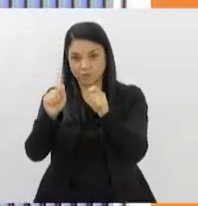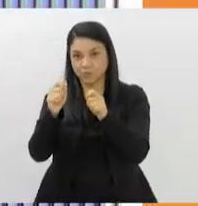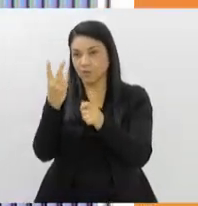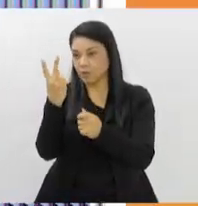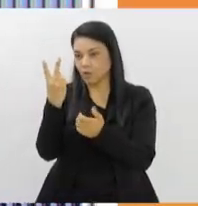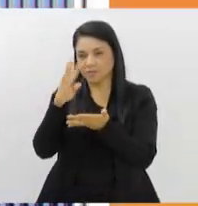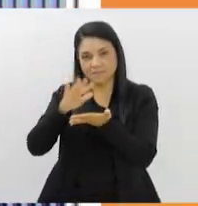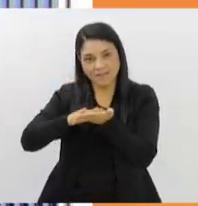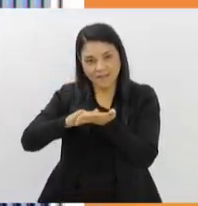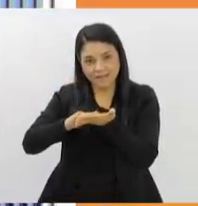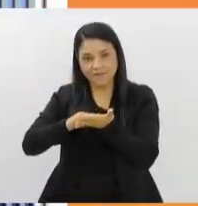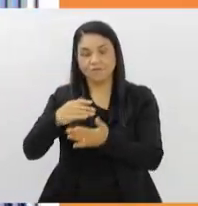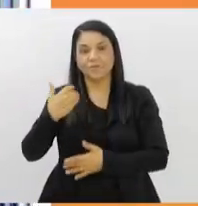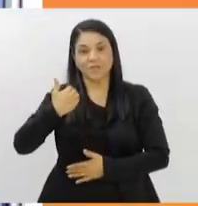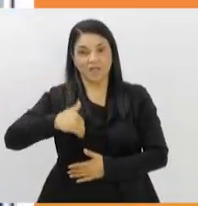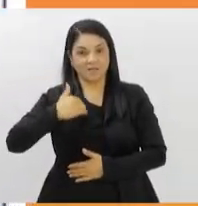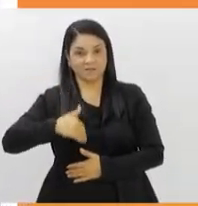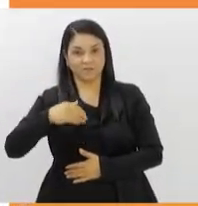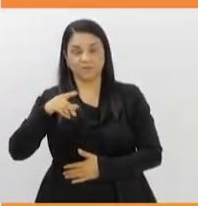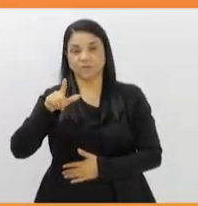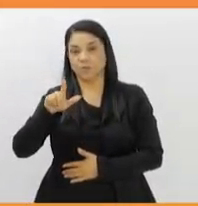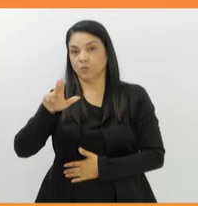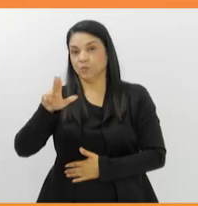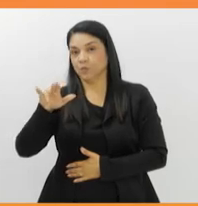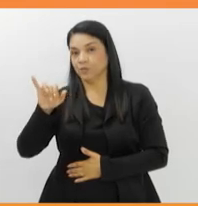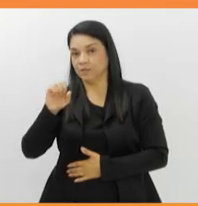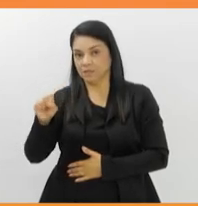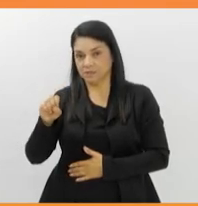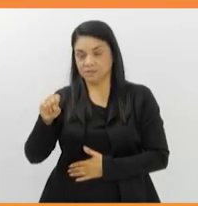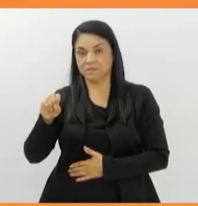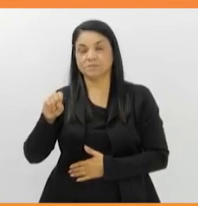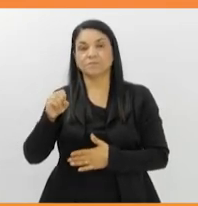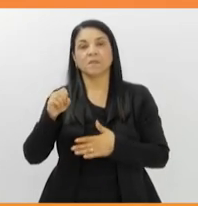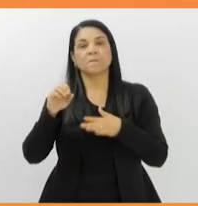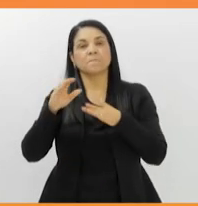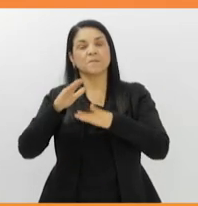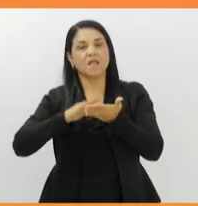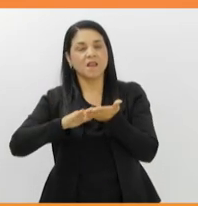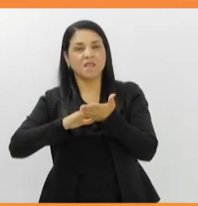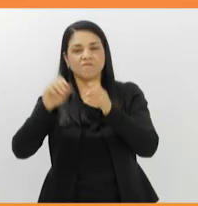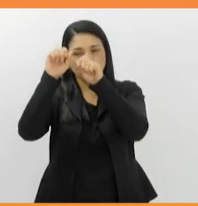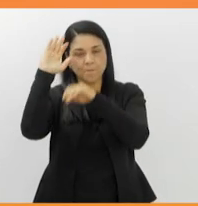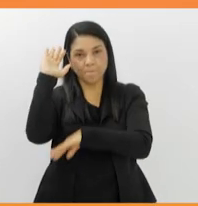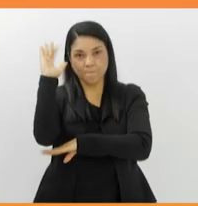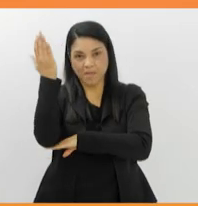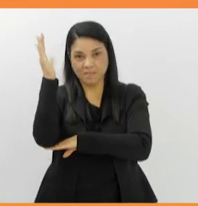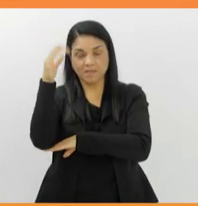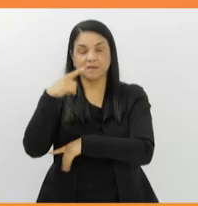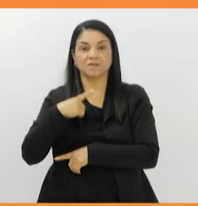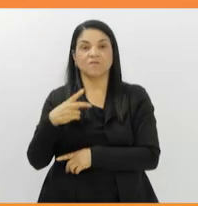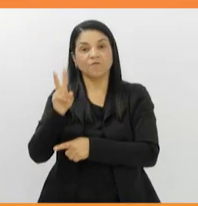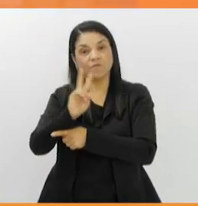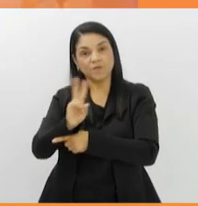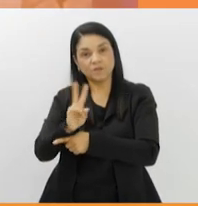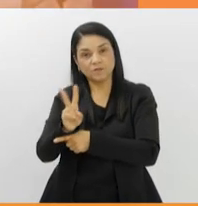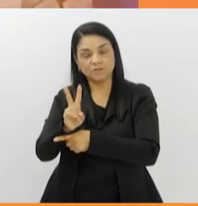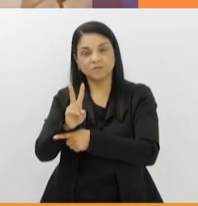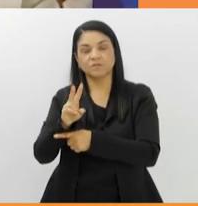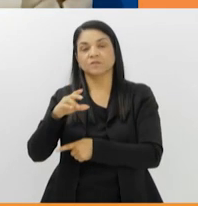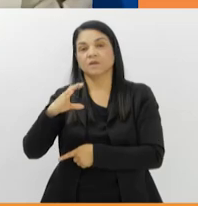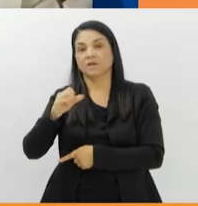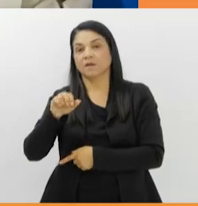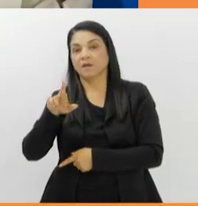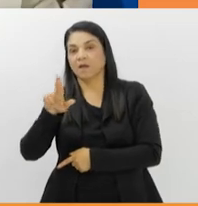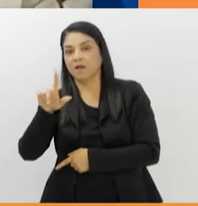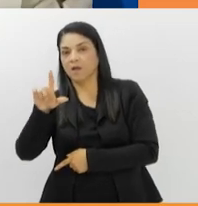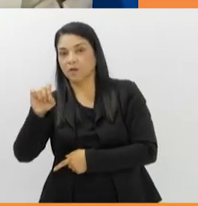dois relevos. Do argentino Luiz Tomacelo, relevos em madeira. E do venezuelano Carlos Cruz de Ex, com